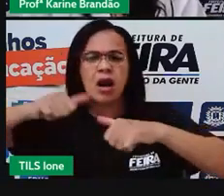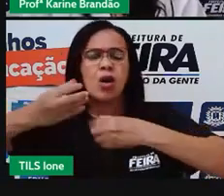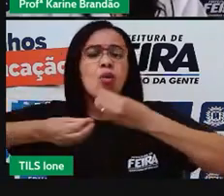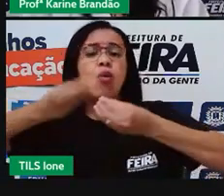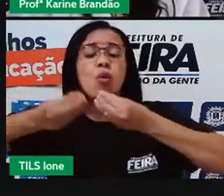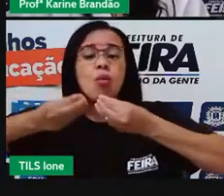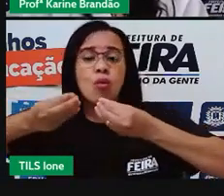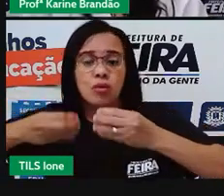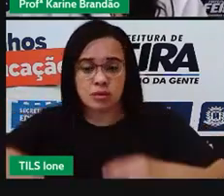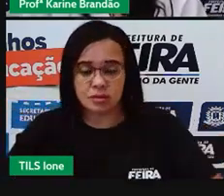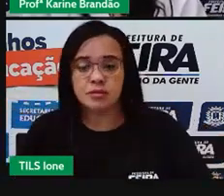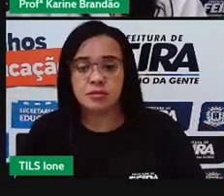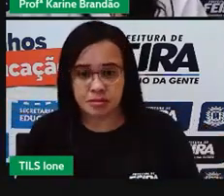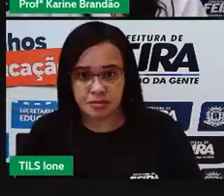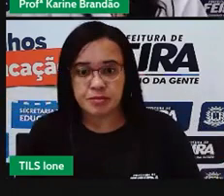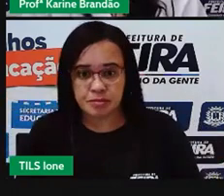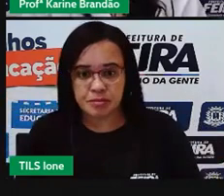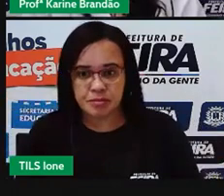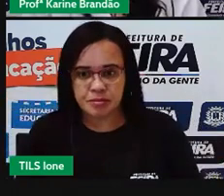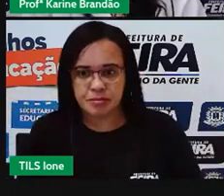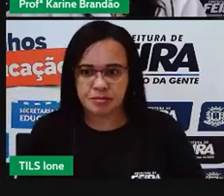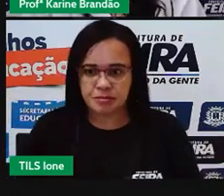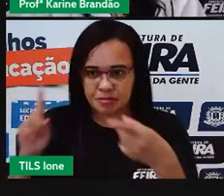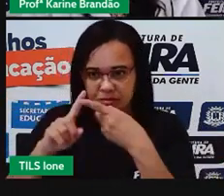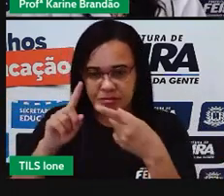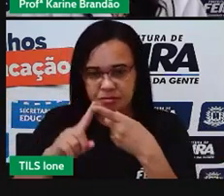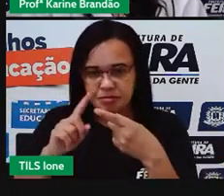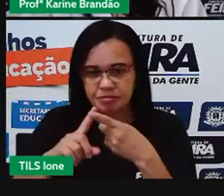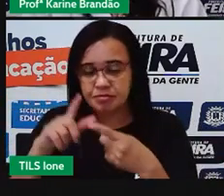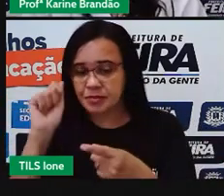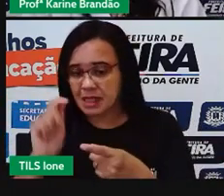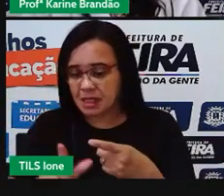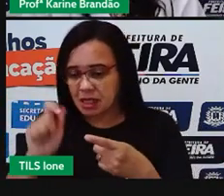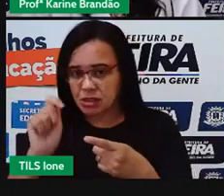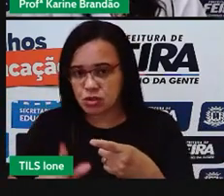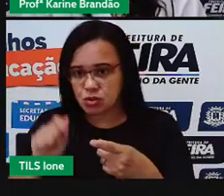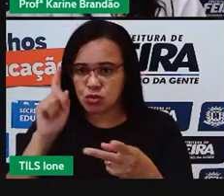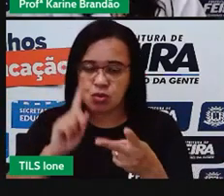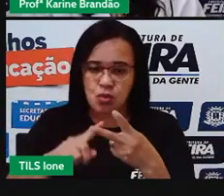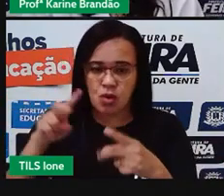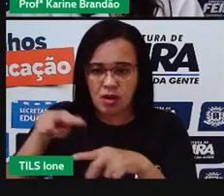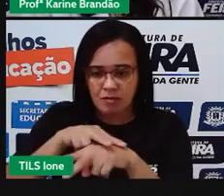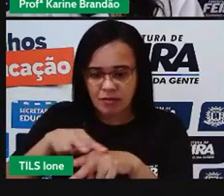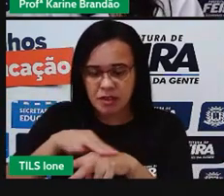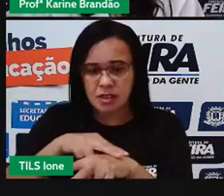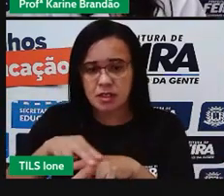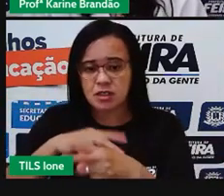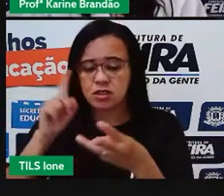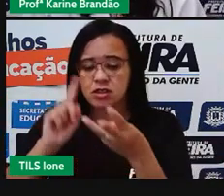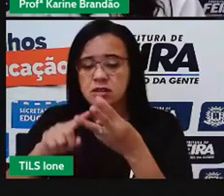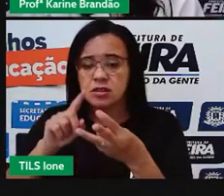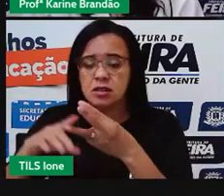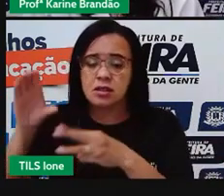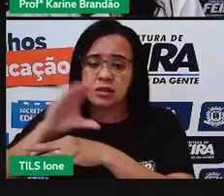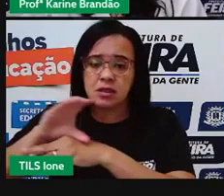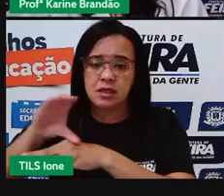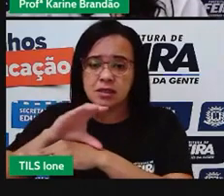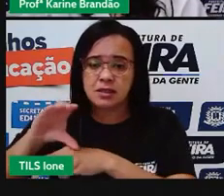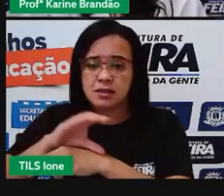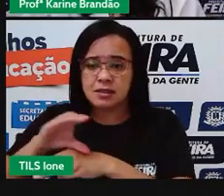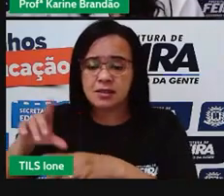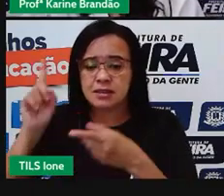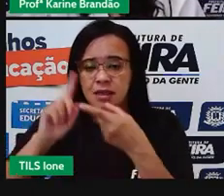vamos dizer assim. Que é a pegada hídrica azul, a verde e a cinza. A azul,